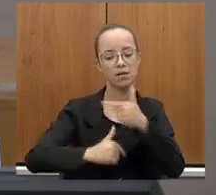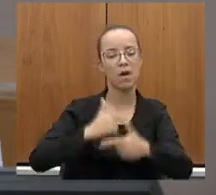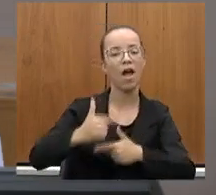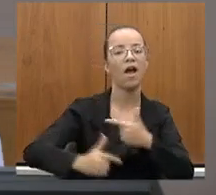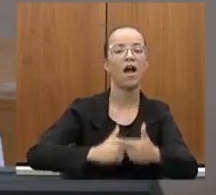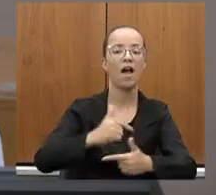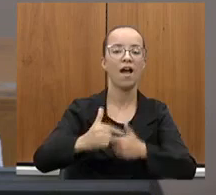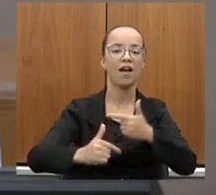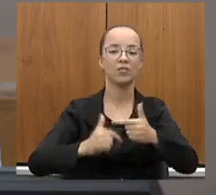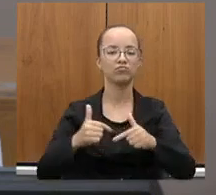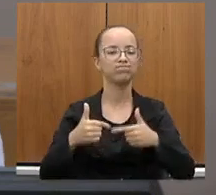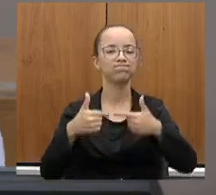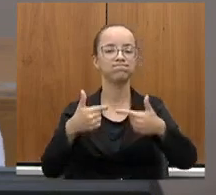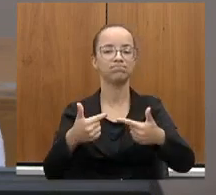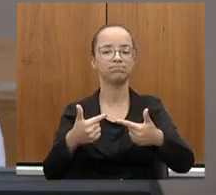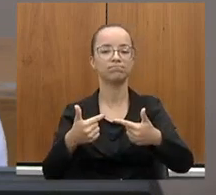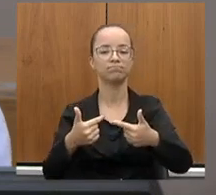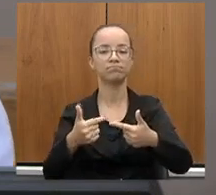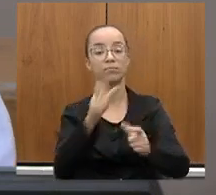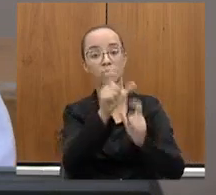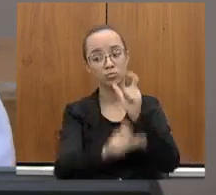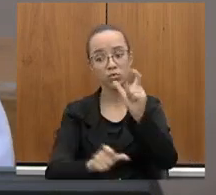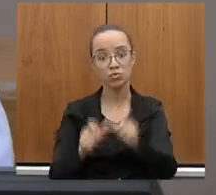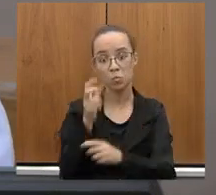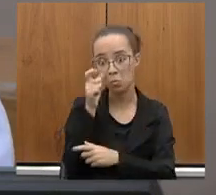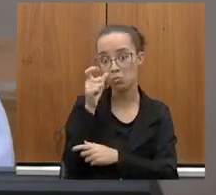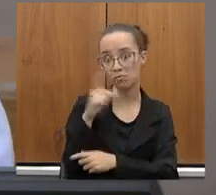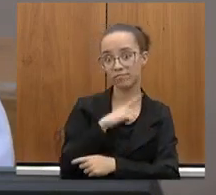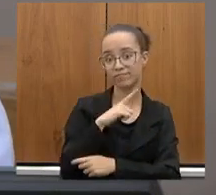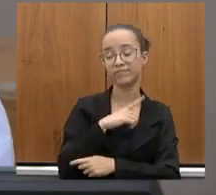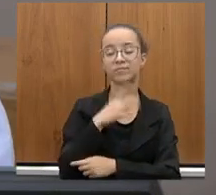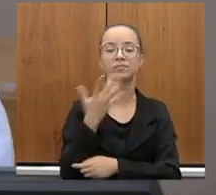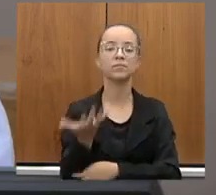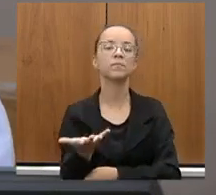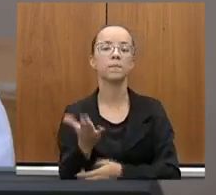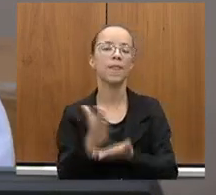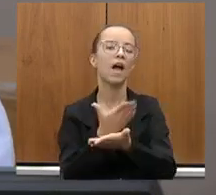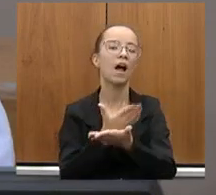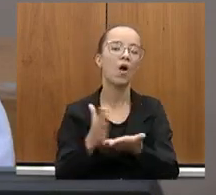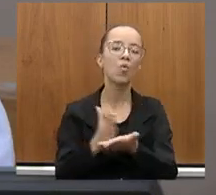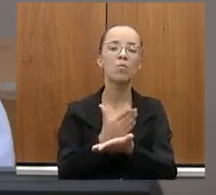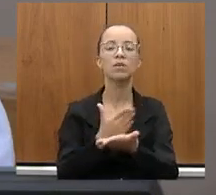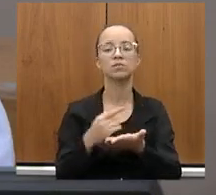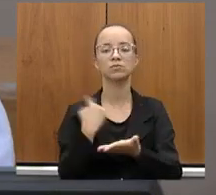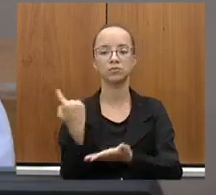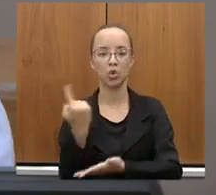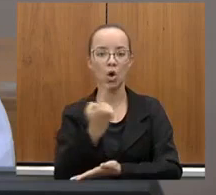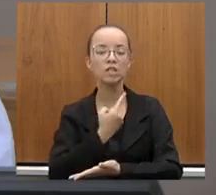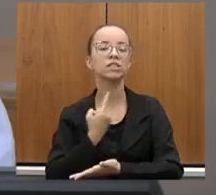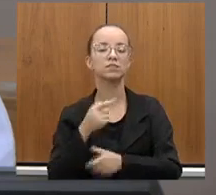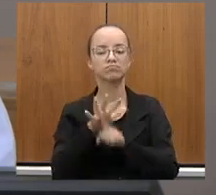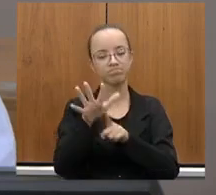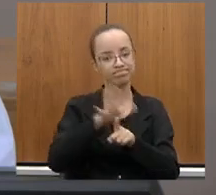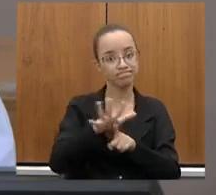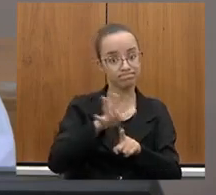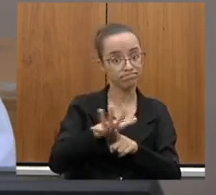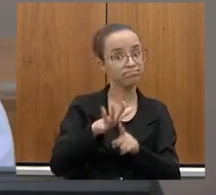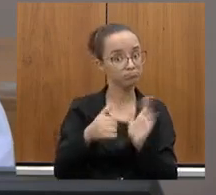atrair esses investidores. Então, essas foram algumas das nossas entregas.